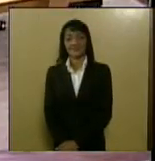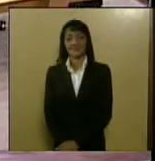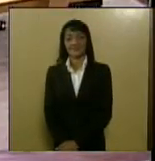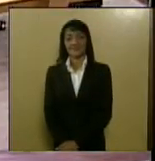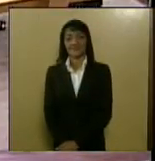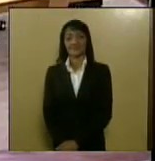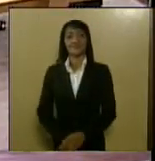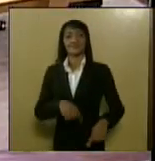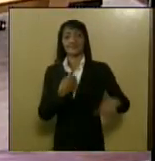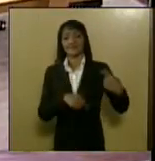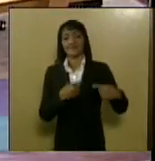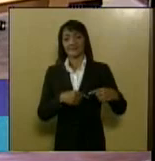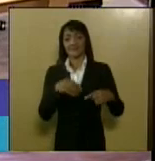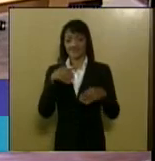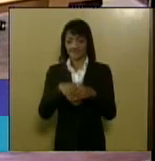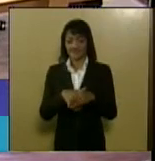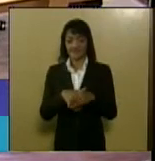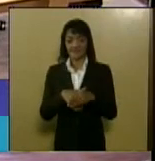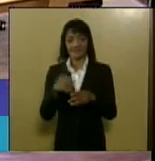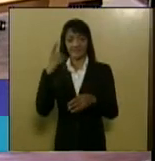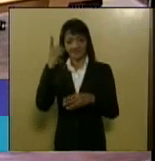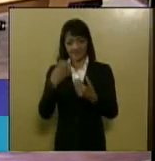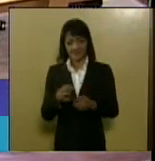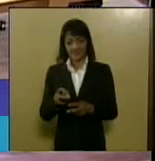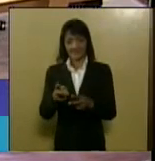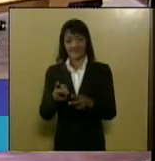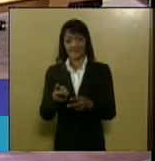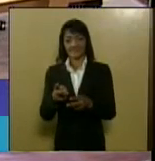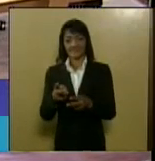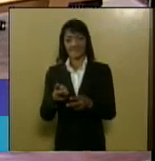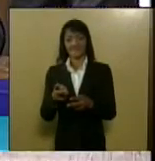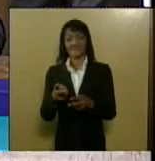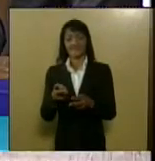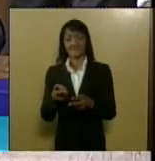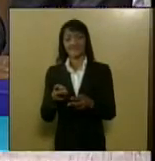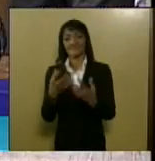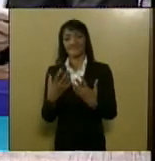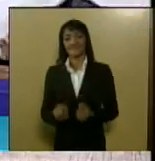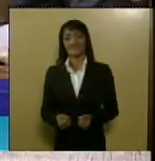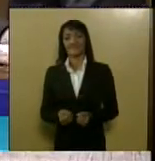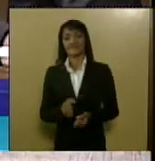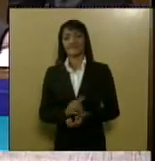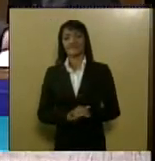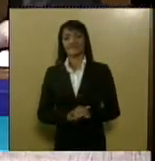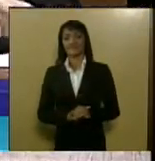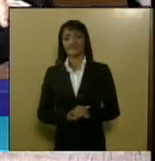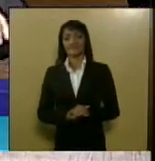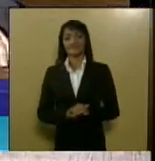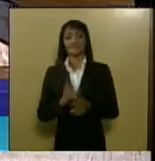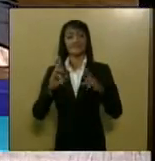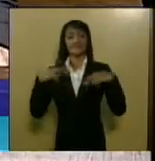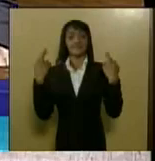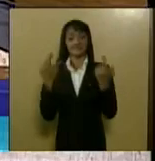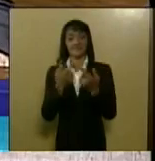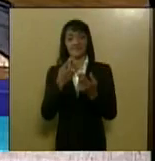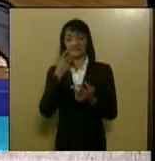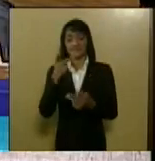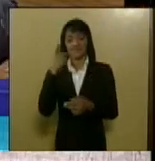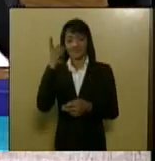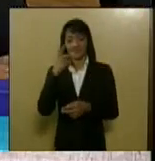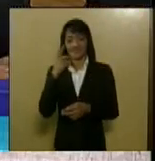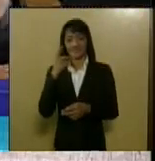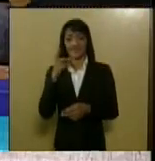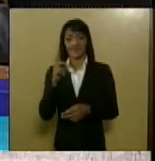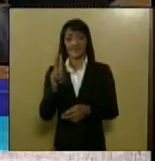em discussão em votação os deputados que é aprovados passaremos para o grande expediente que é o